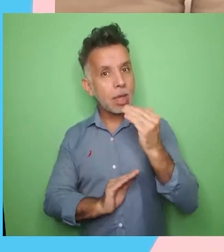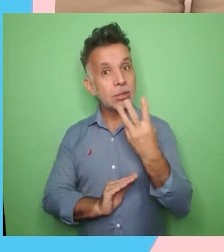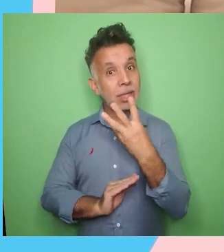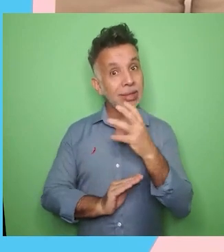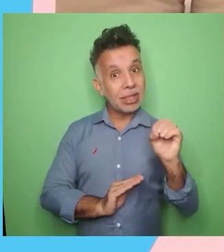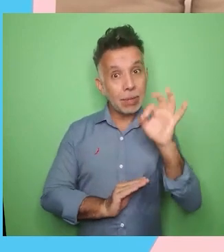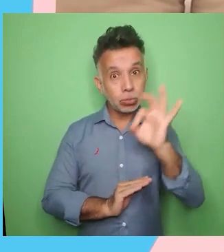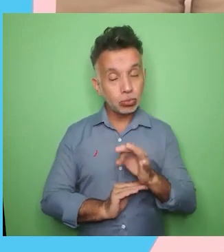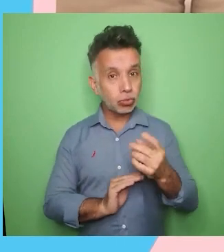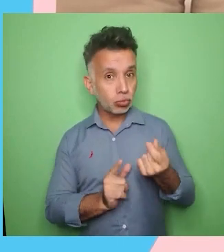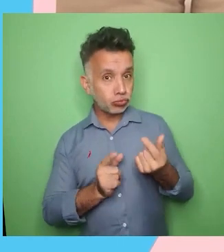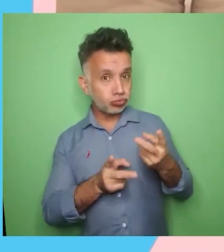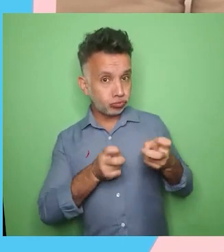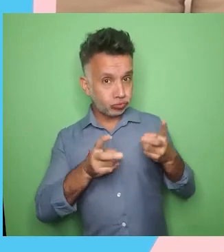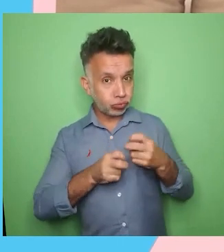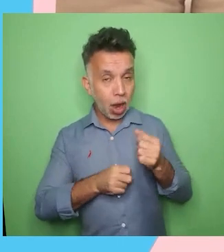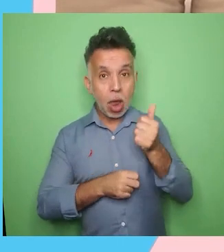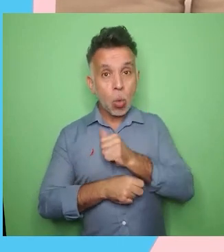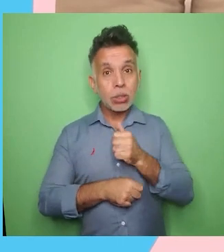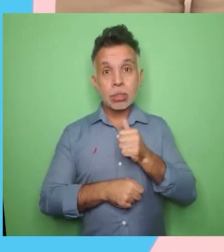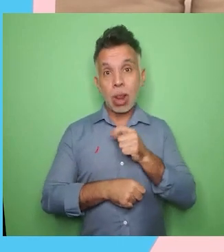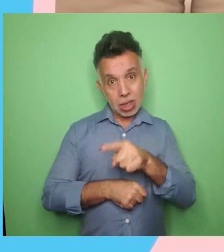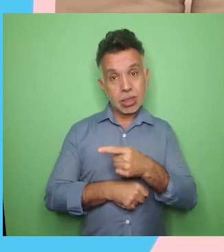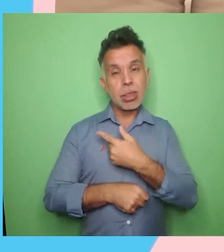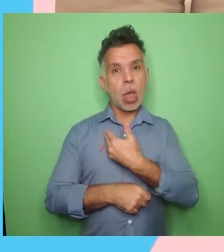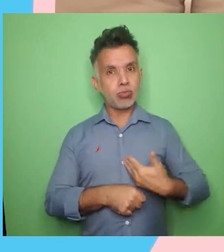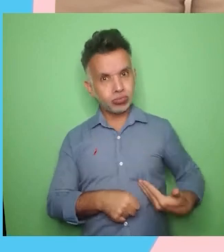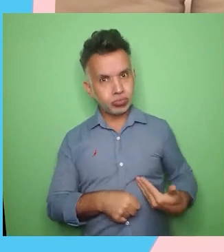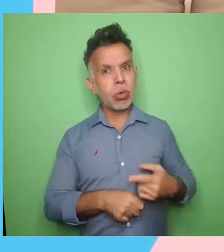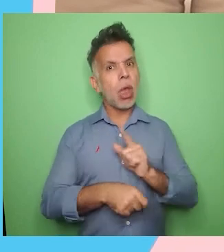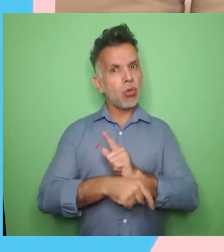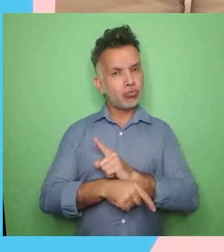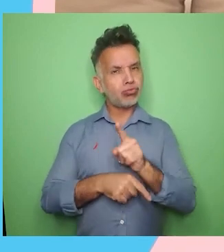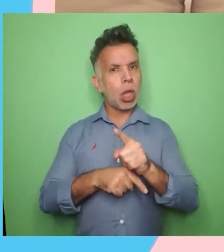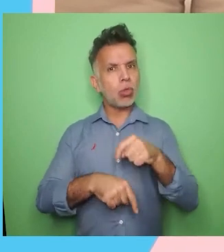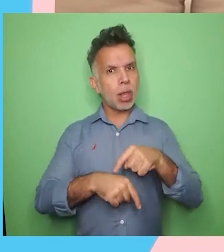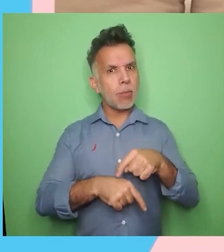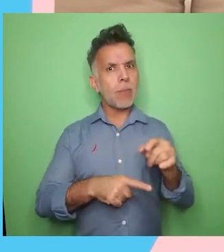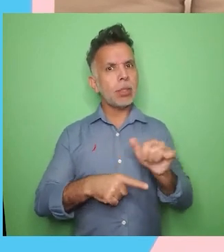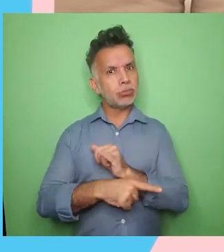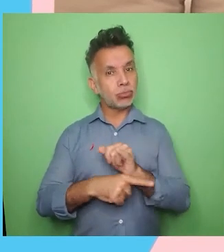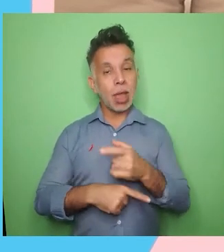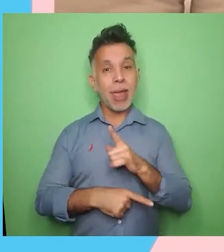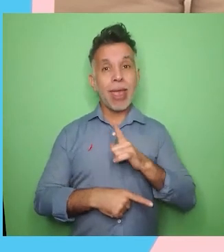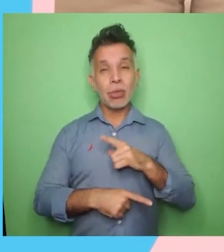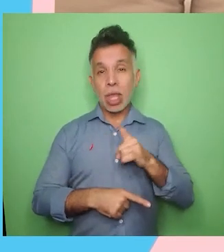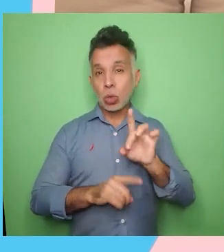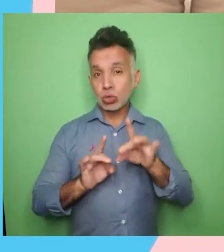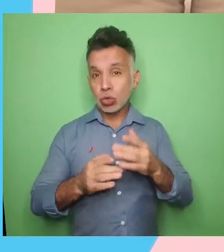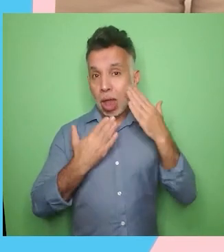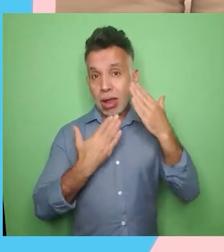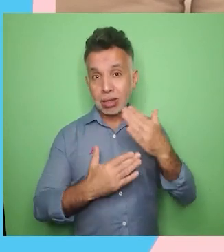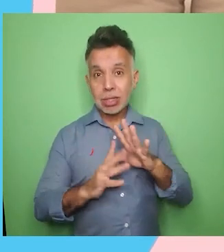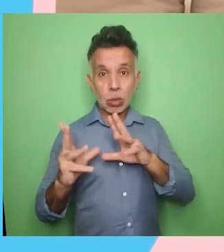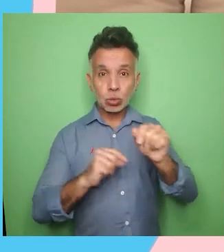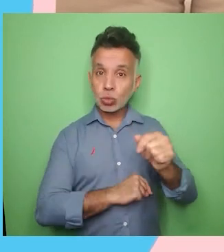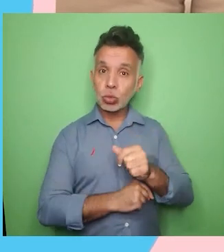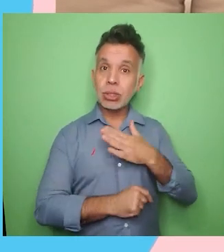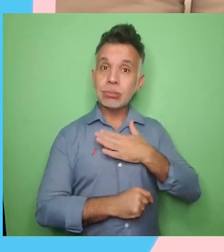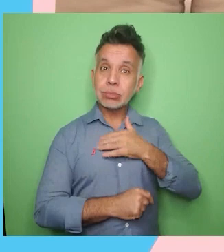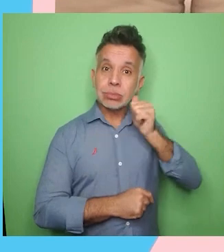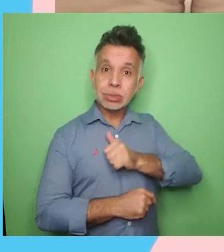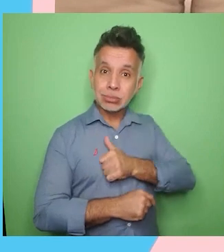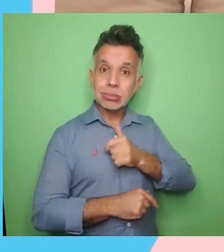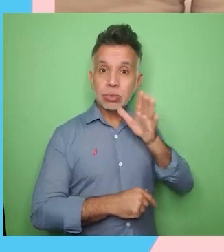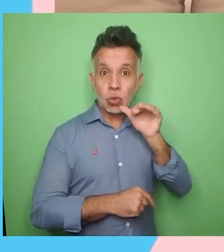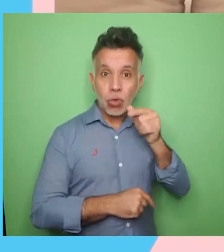momento estratégico. Eu tenho só que agradecer as minhas mulheres que fazem diferença nas nossas vidas. E também a todos os outros